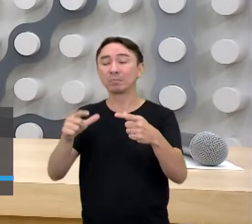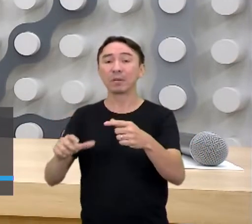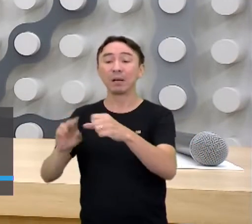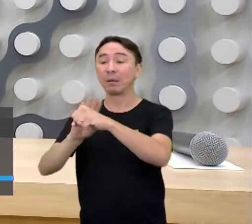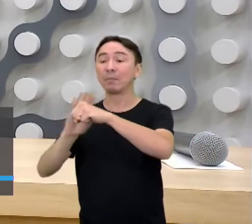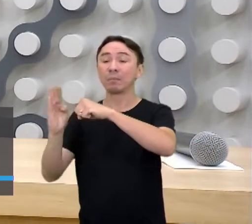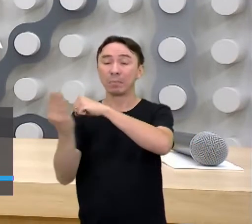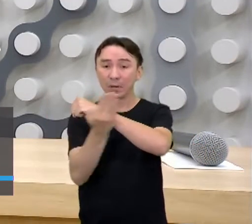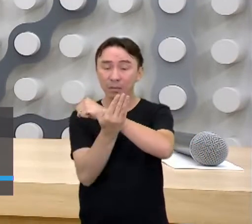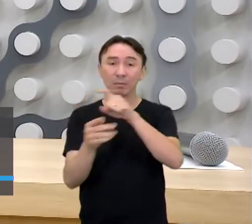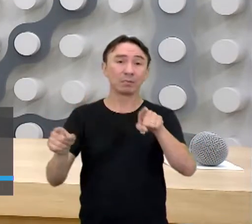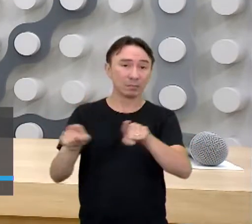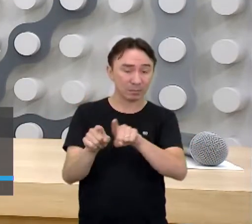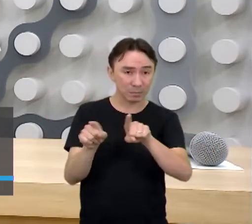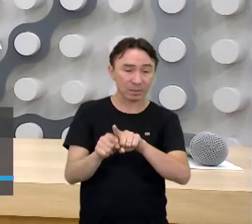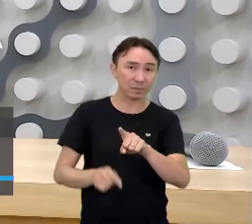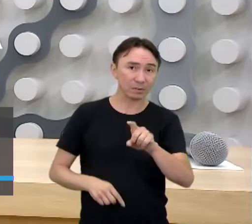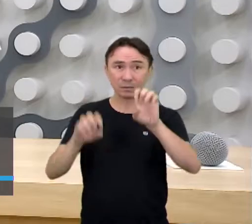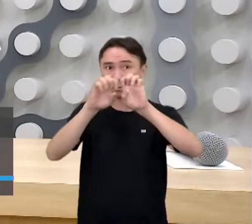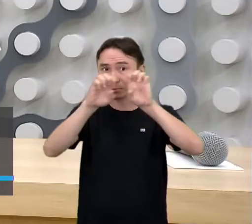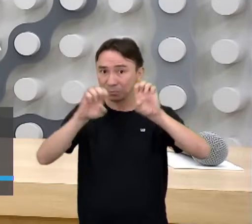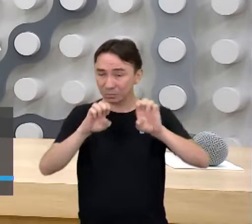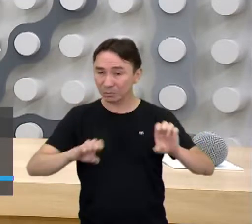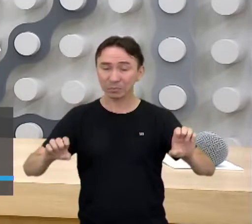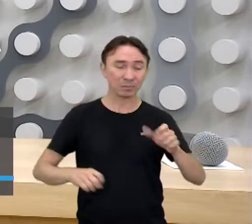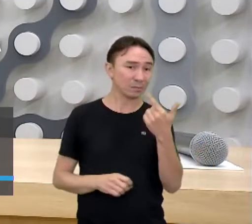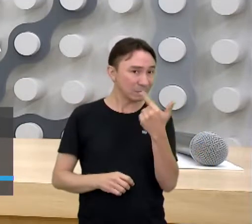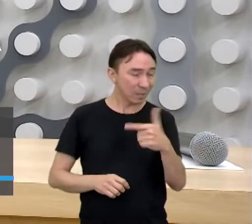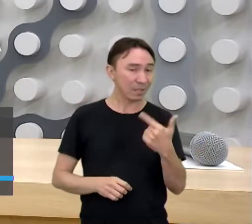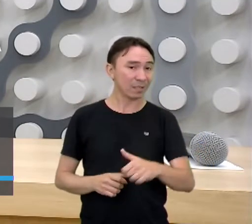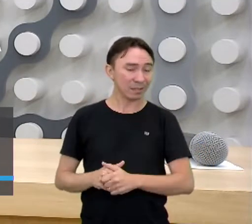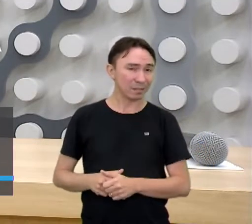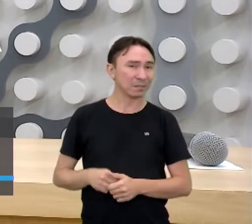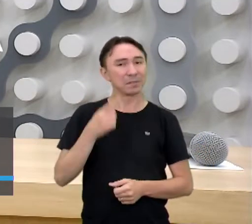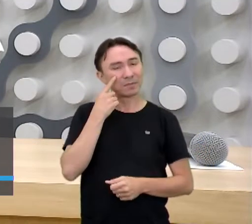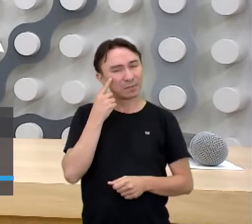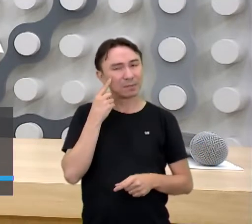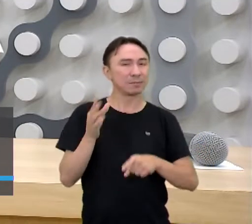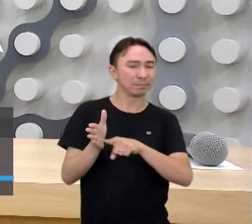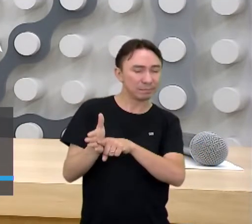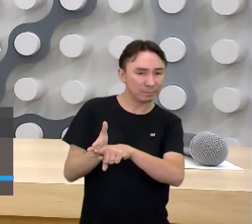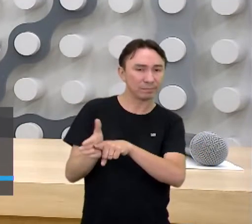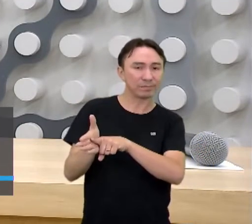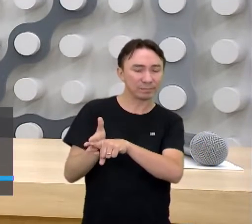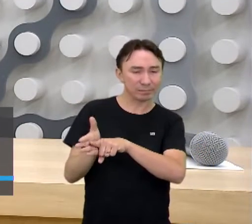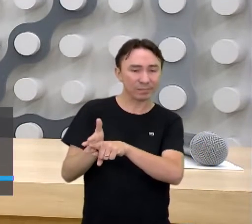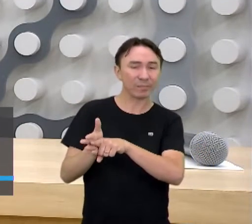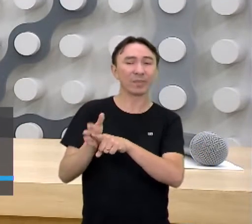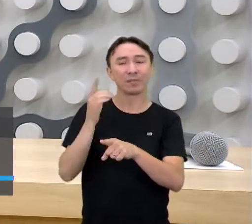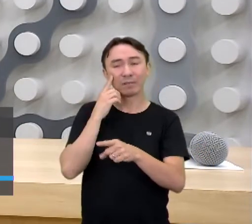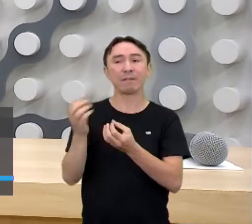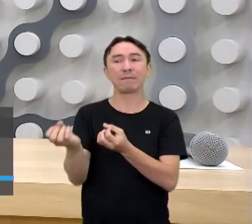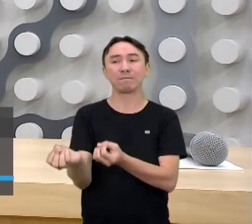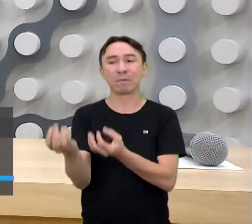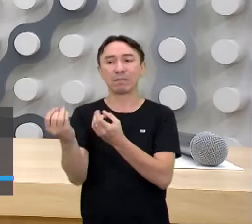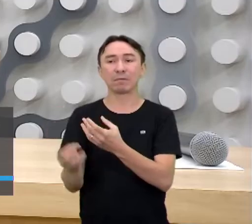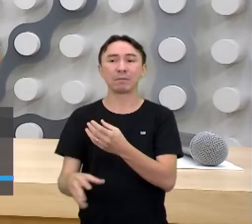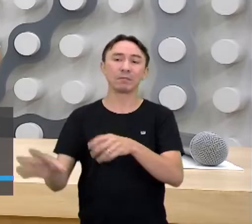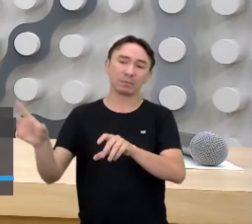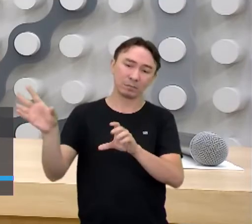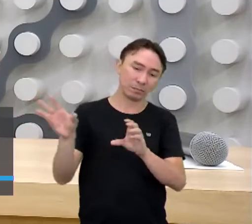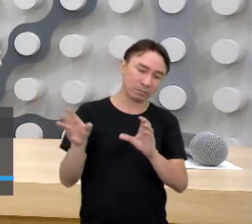quando você tem os detalhamentos aí dessa questão aí de pesquisa, transformar em estatística para